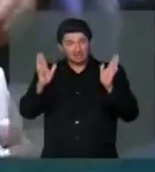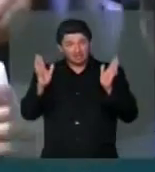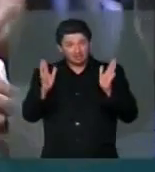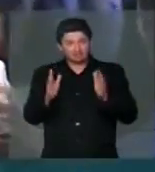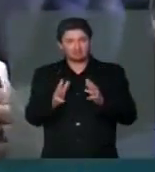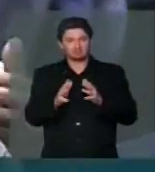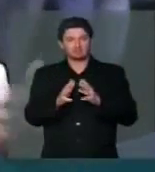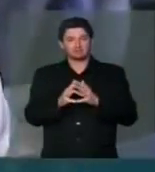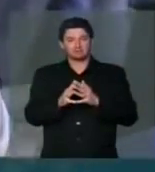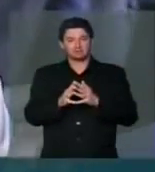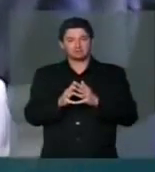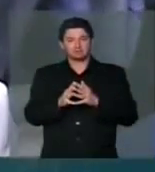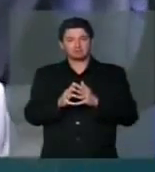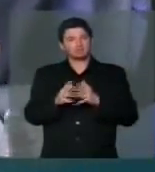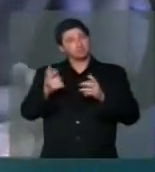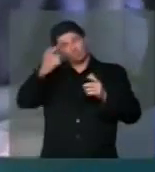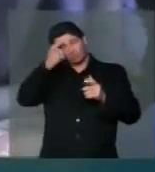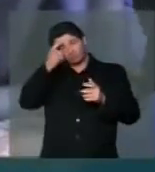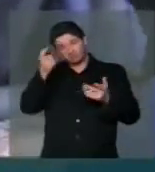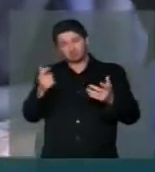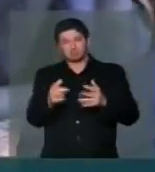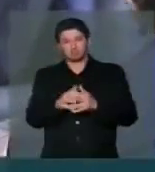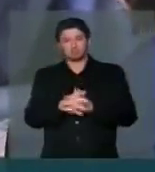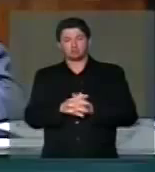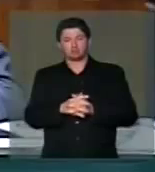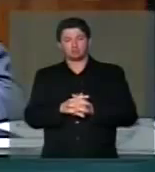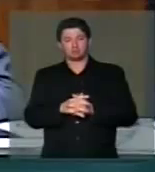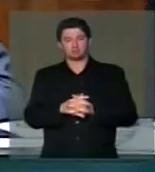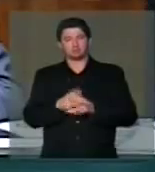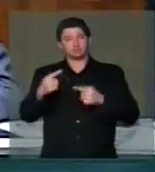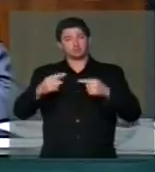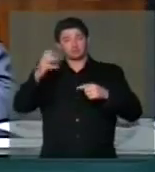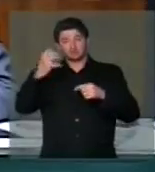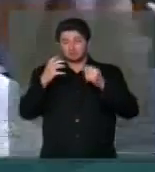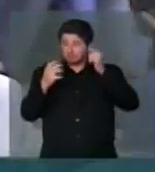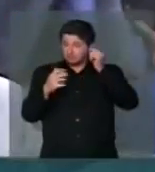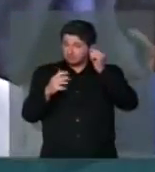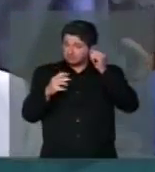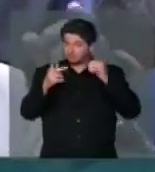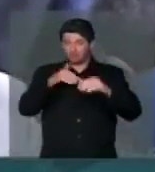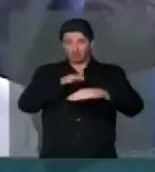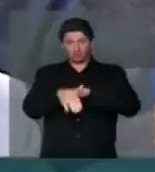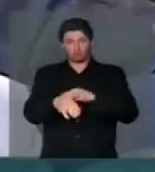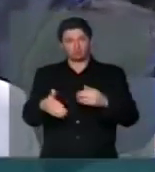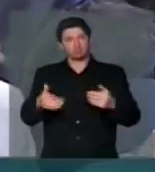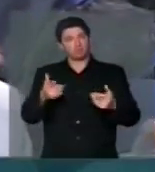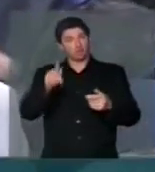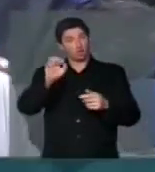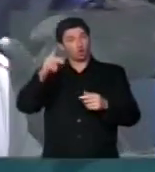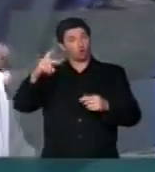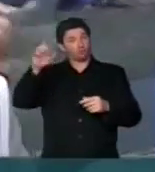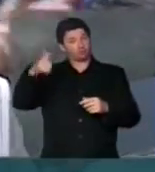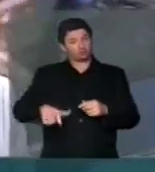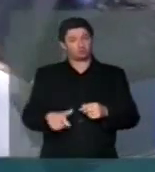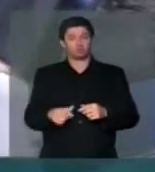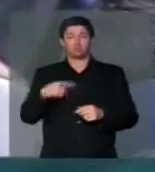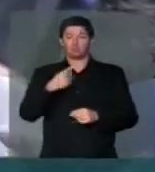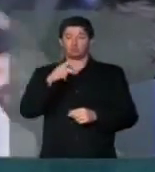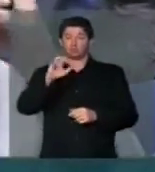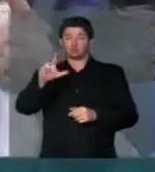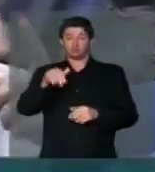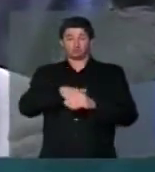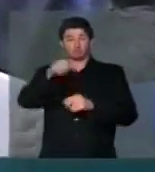chamam o Bom Centro para fazer uma discussão séria. Se não é atropelo, é golpe de novo. O pessoal